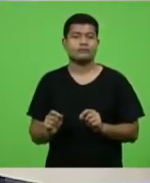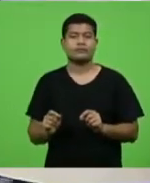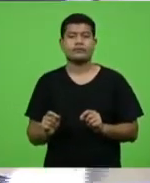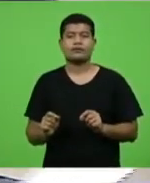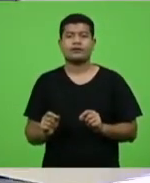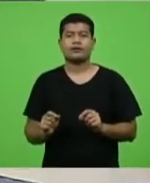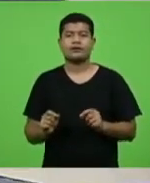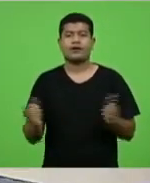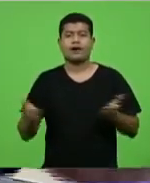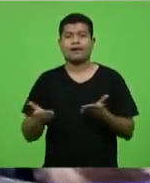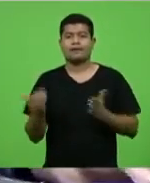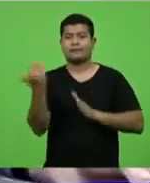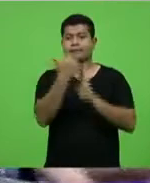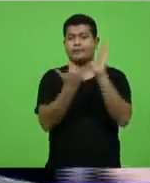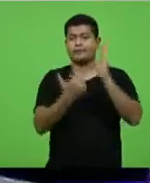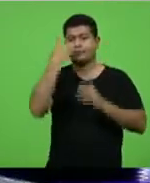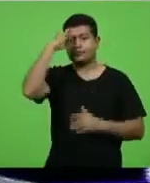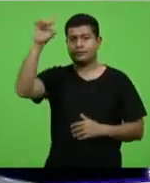passaremos a ordem do dia.